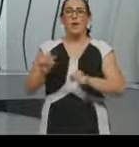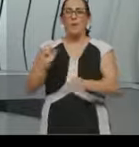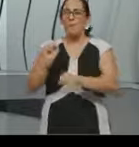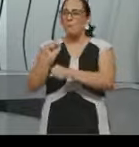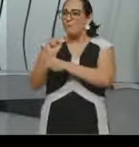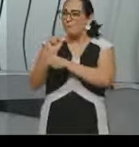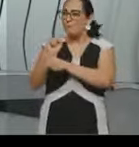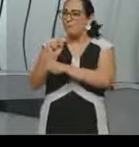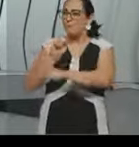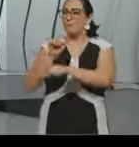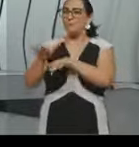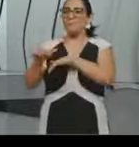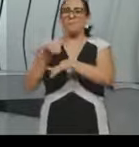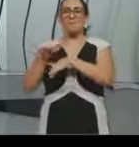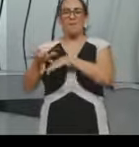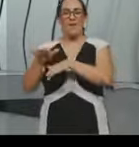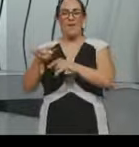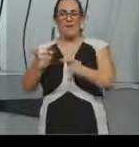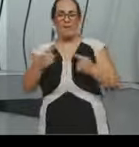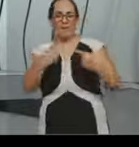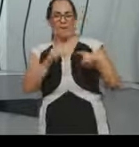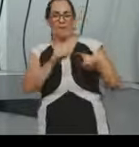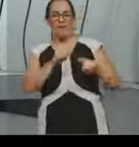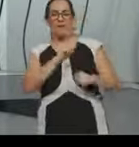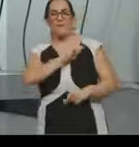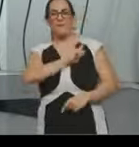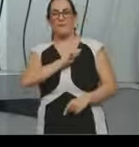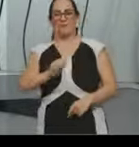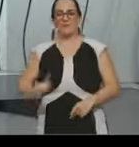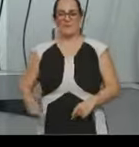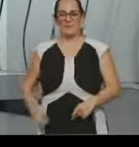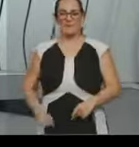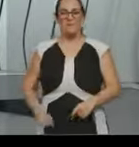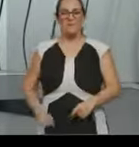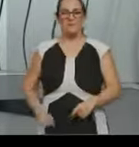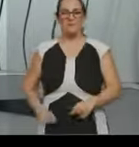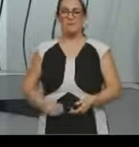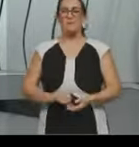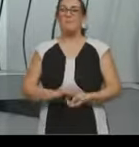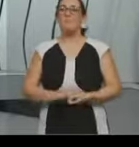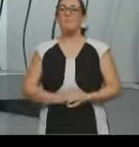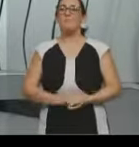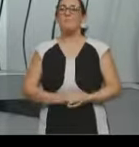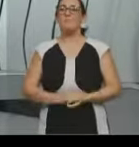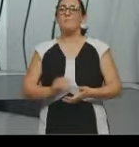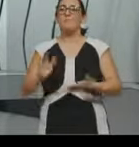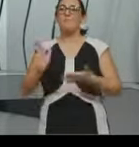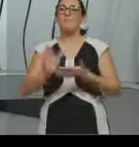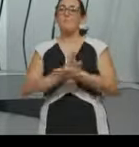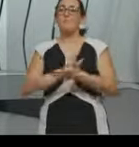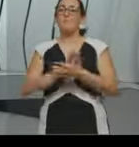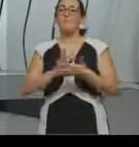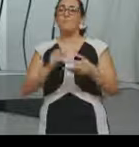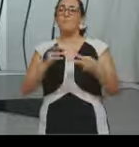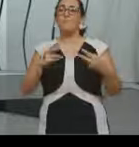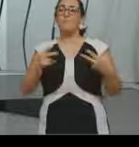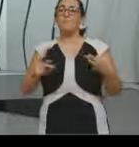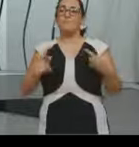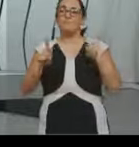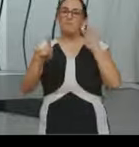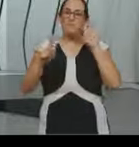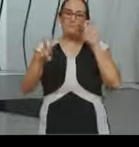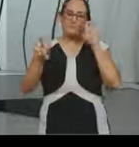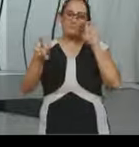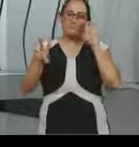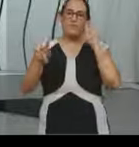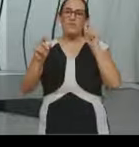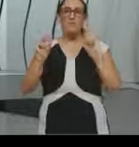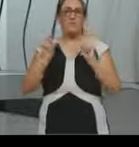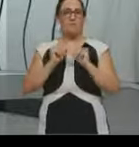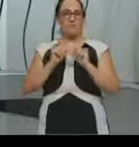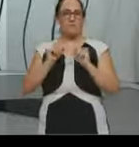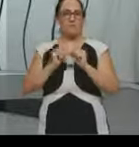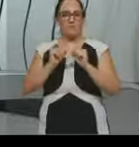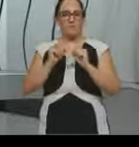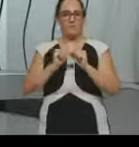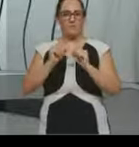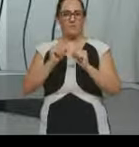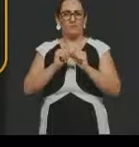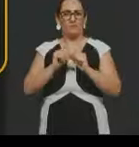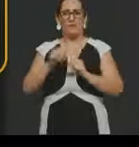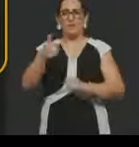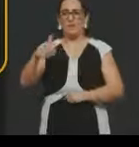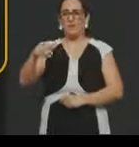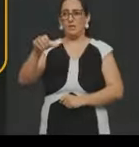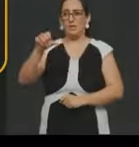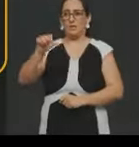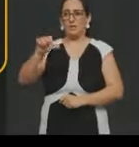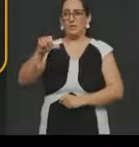maior, de grande oposição ao governo. Bom, algumas medidas de Vargas que nós podemos citar aqui, né, em 1930